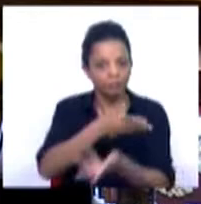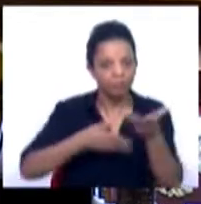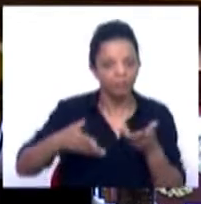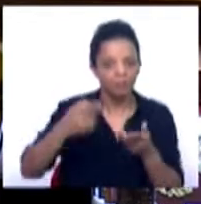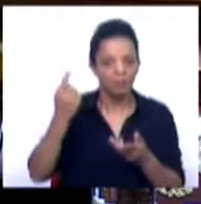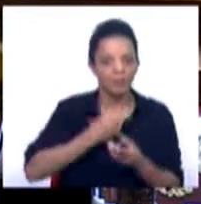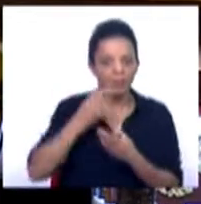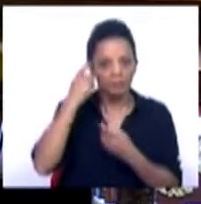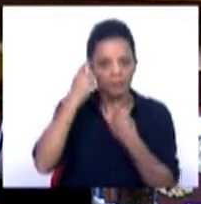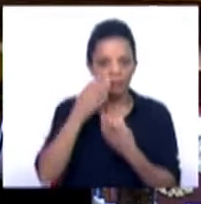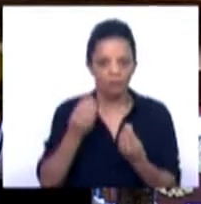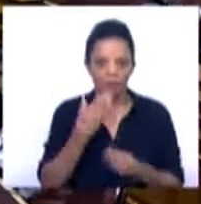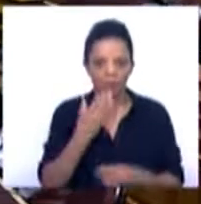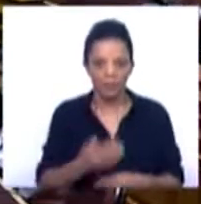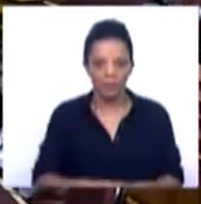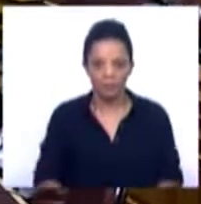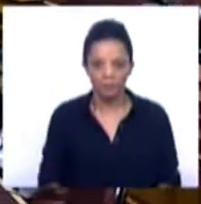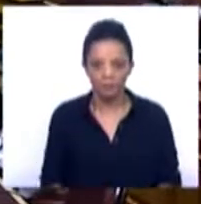a ter em conta. Muito obrigada.